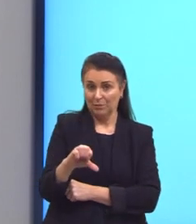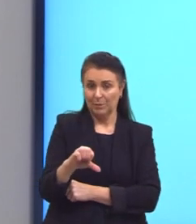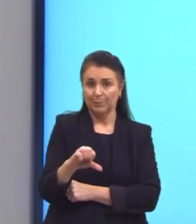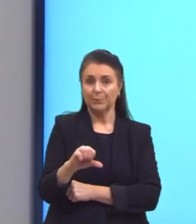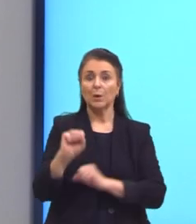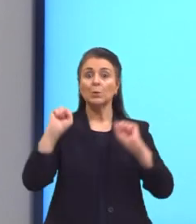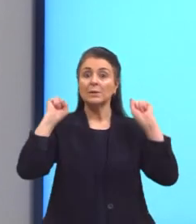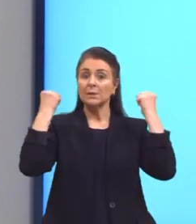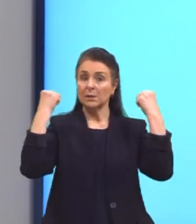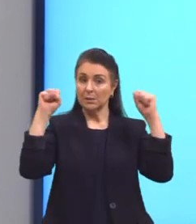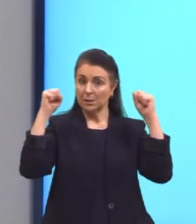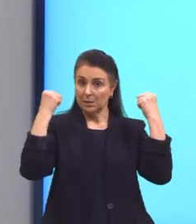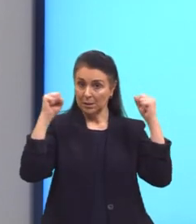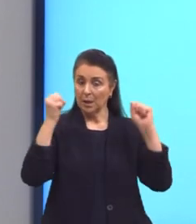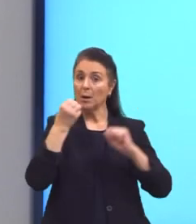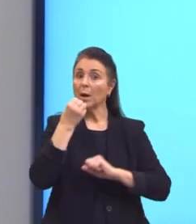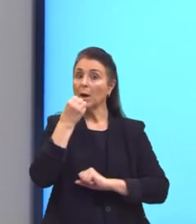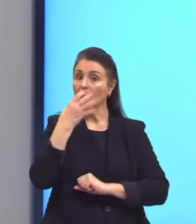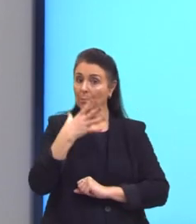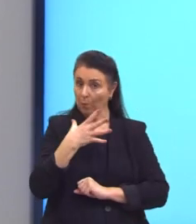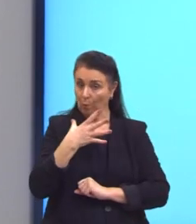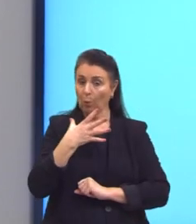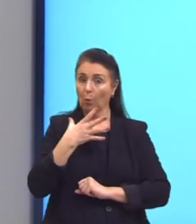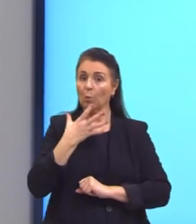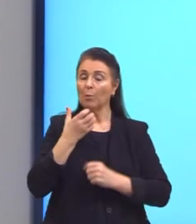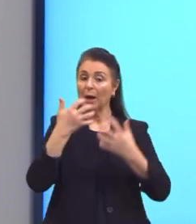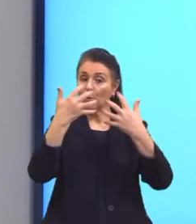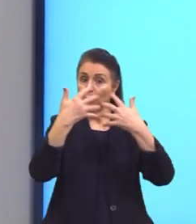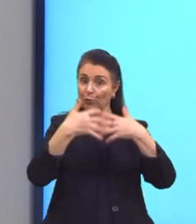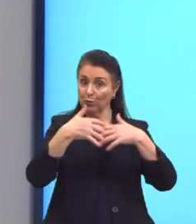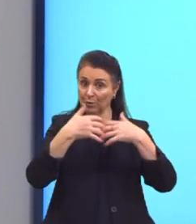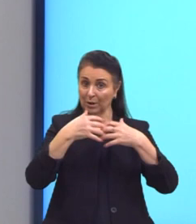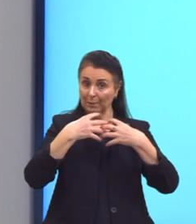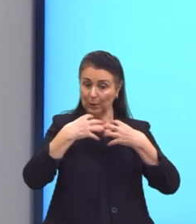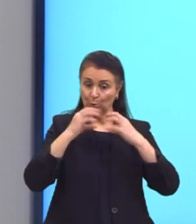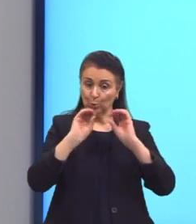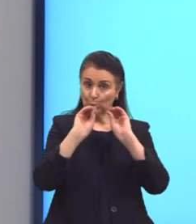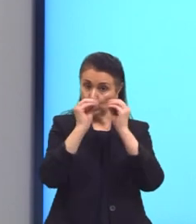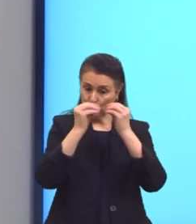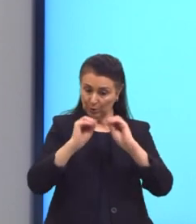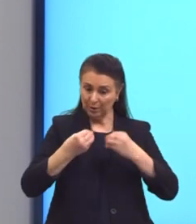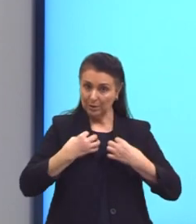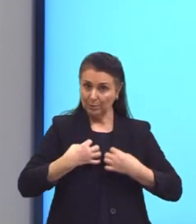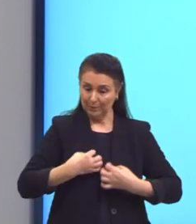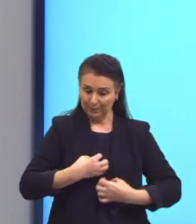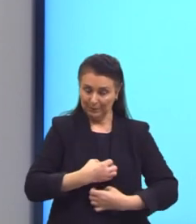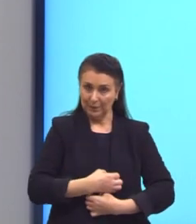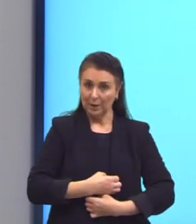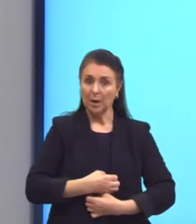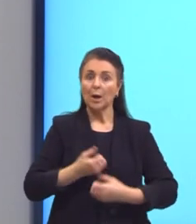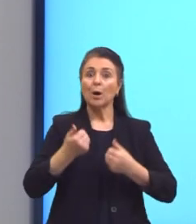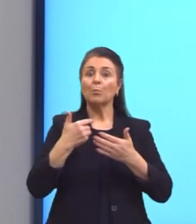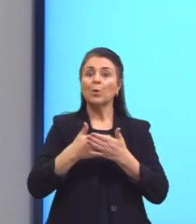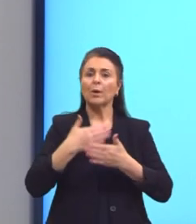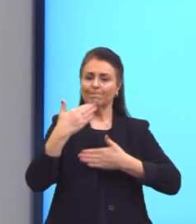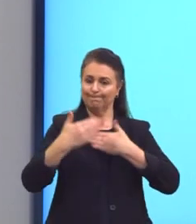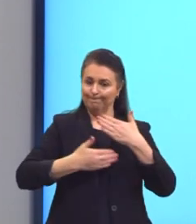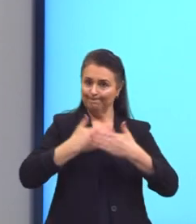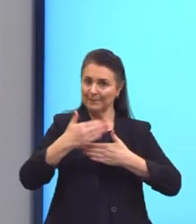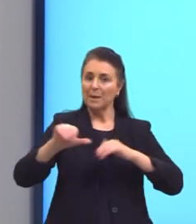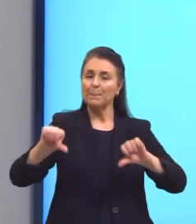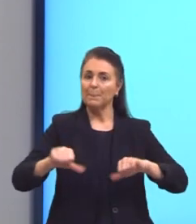físicos são recomendados para o bom funcionamento do organismo. Pois aceleram o metabolismo e, em